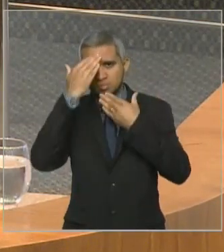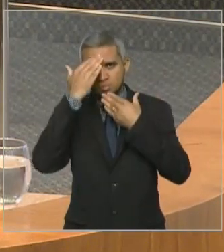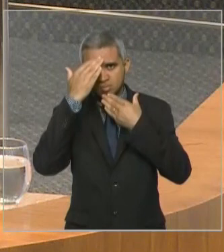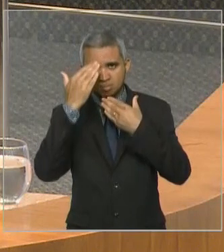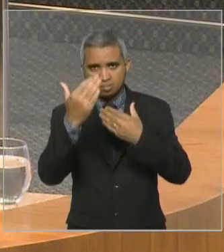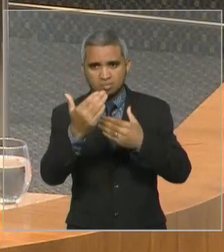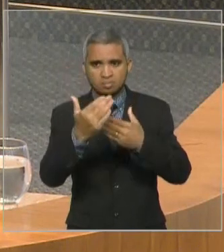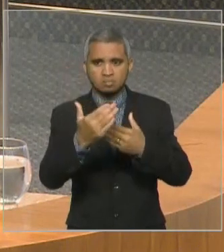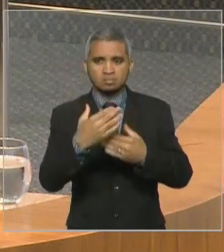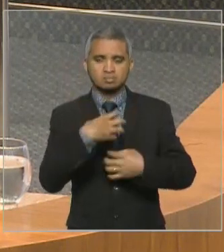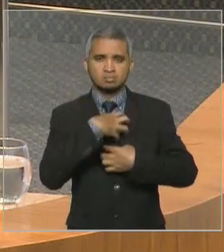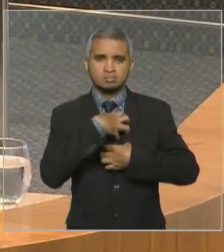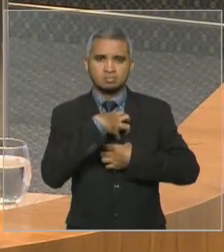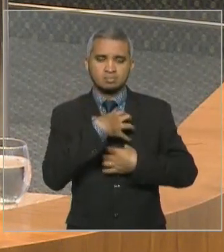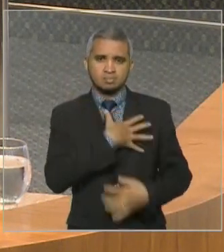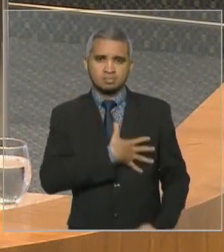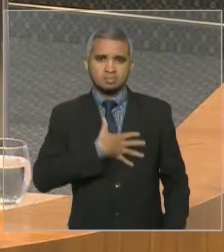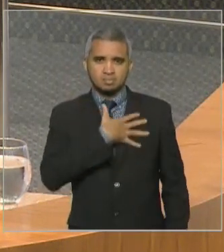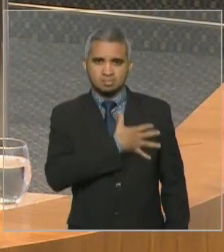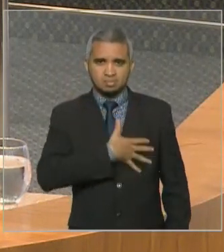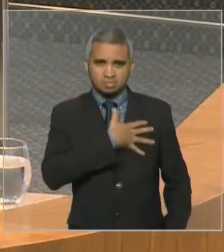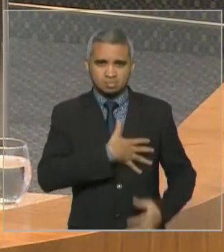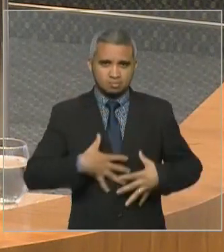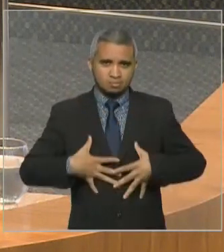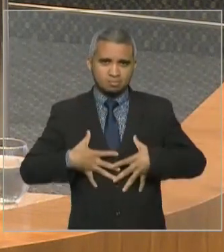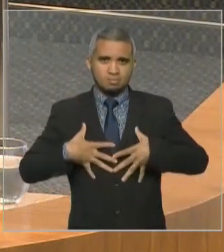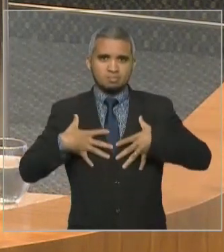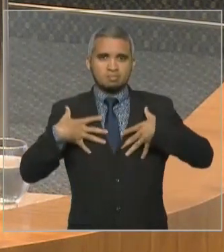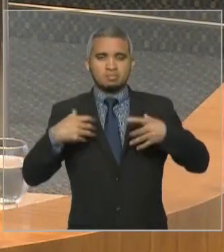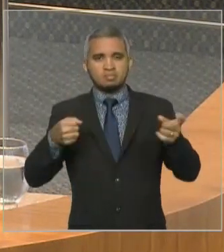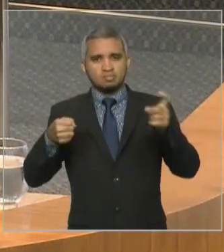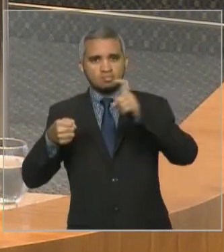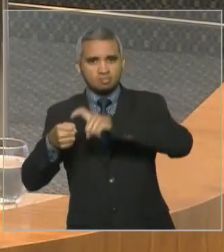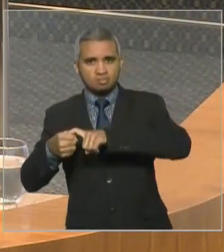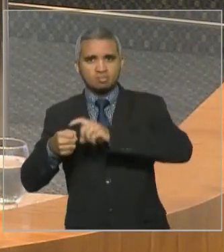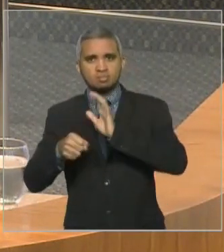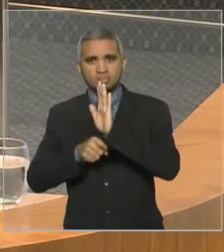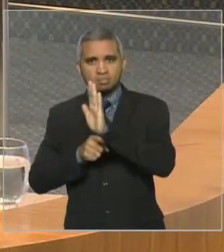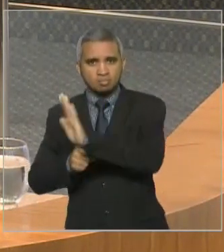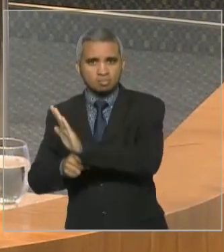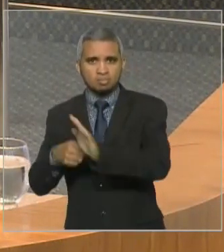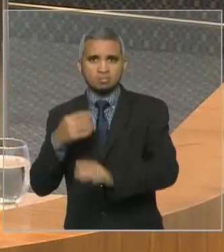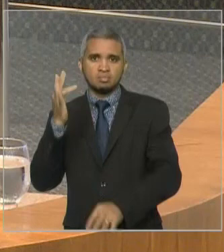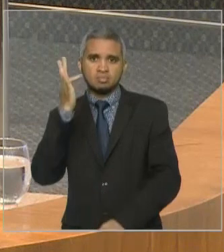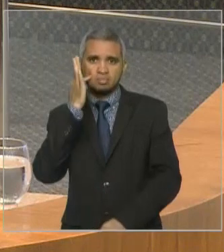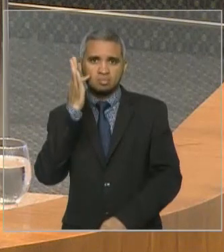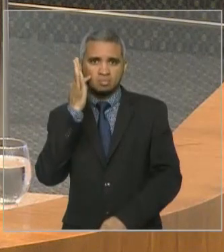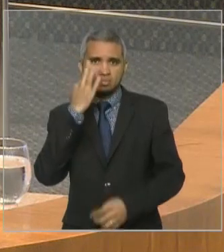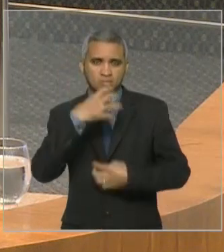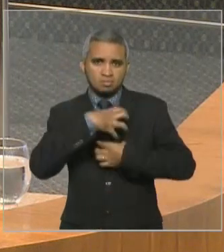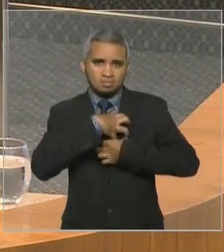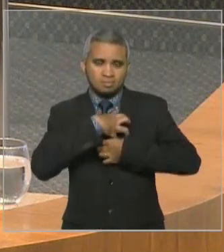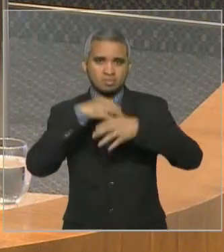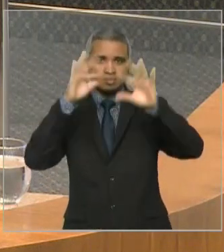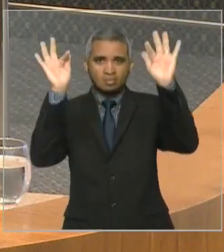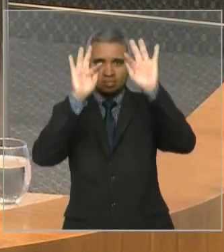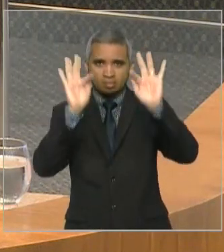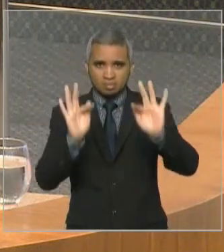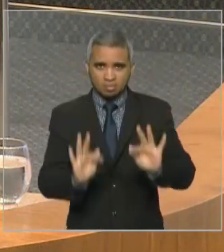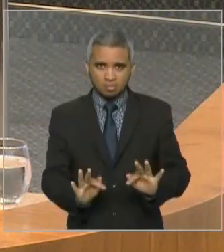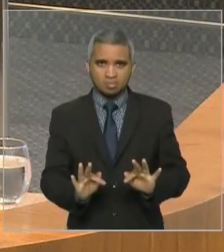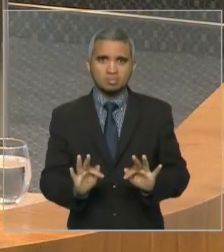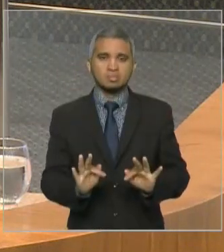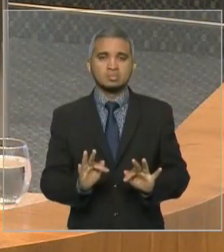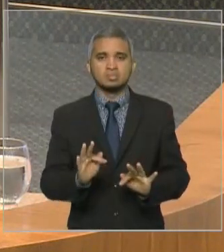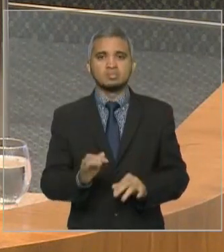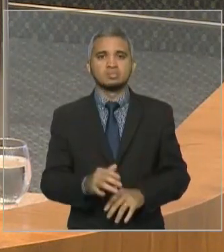é uma grande honra voltar ao governo, isso me deixa muito feliz, como me deixaria muito feliz também continuar aqui na Assembleia,